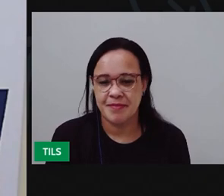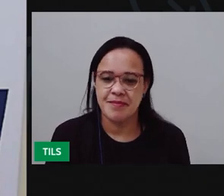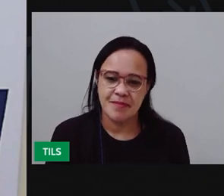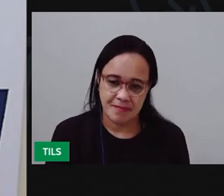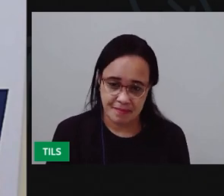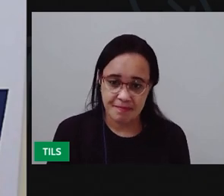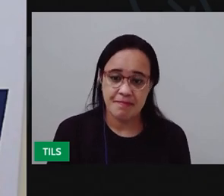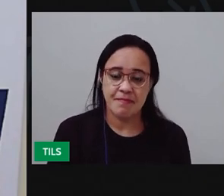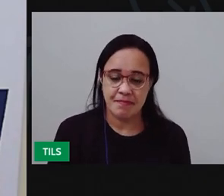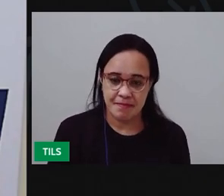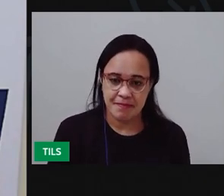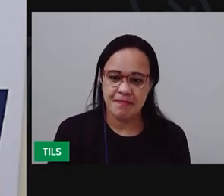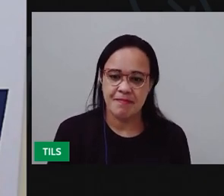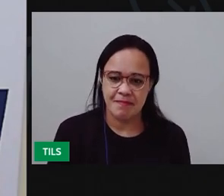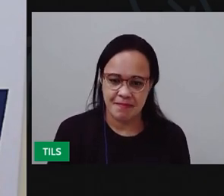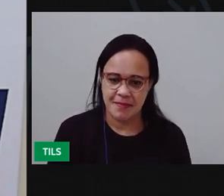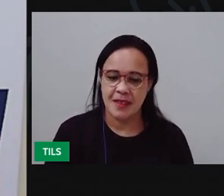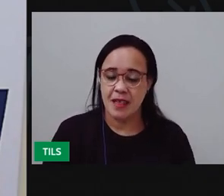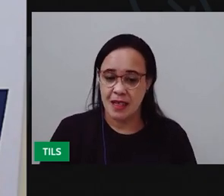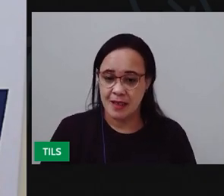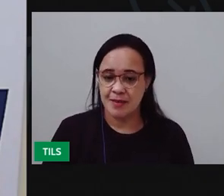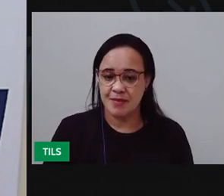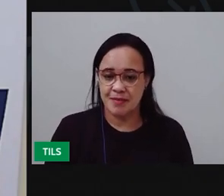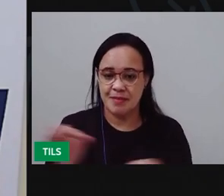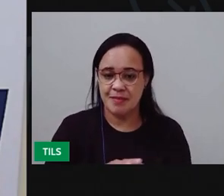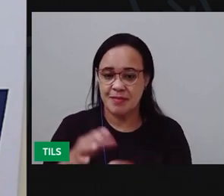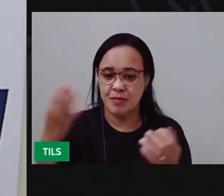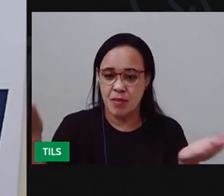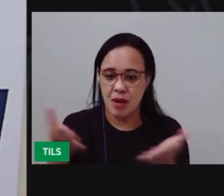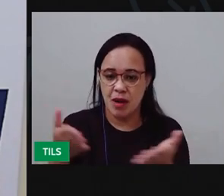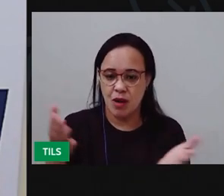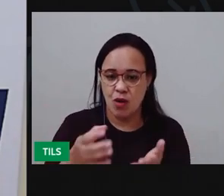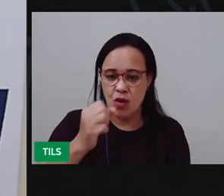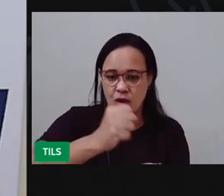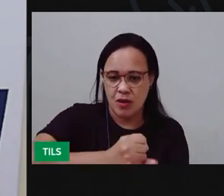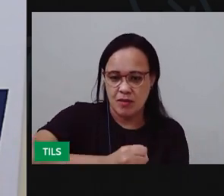Agora, vamos retirar.